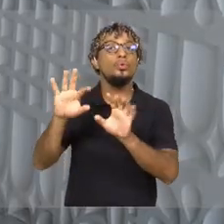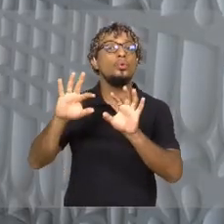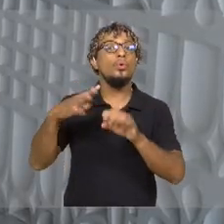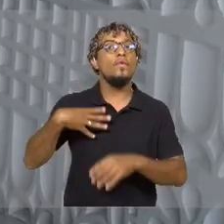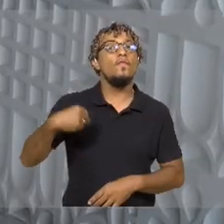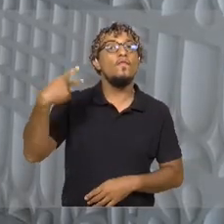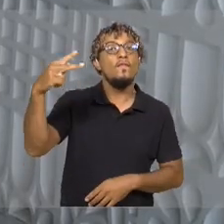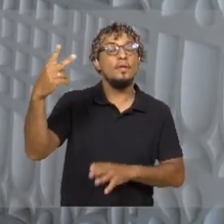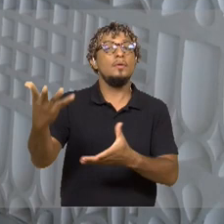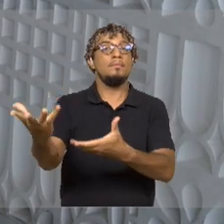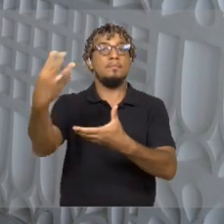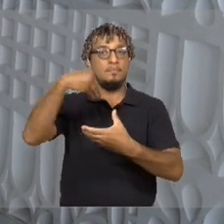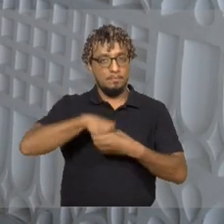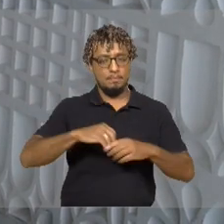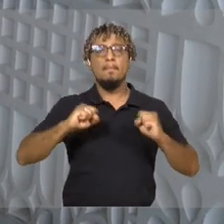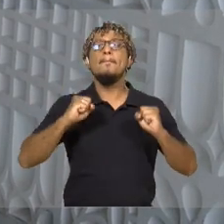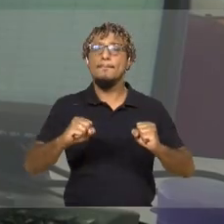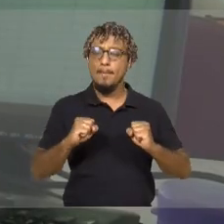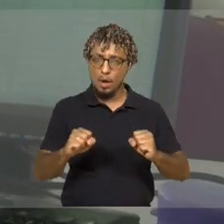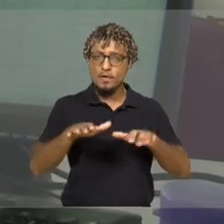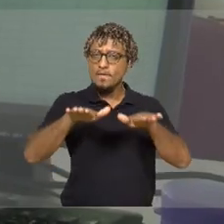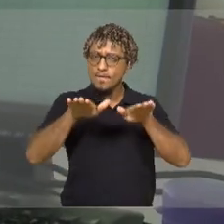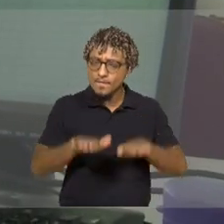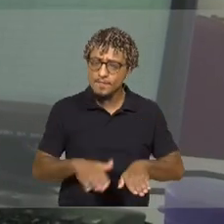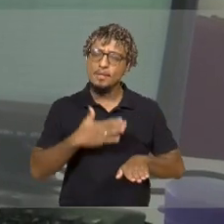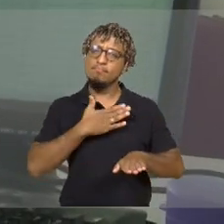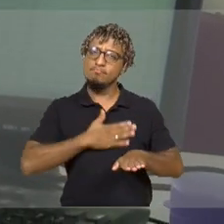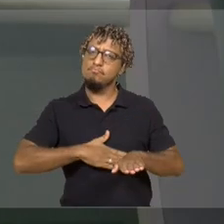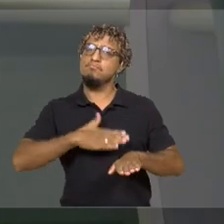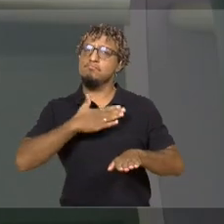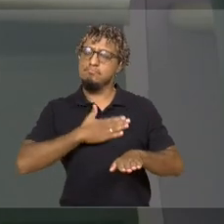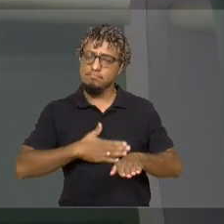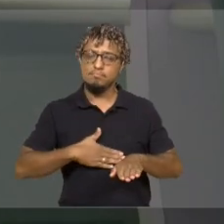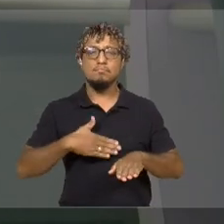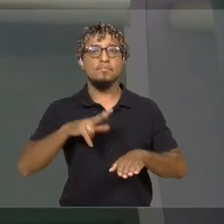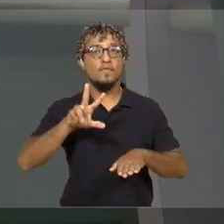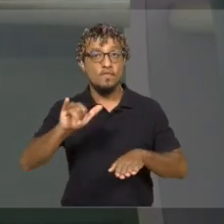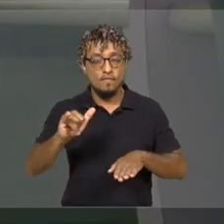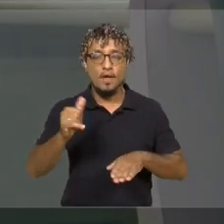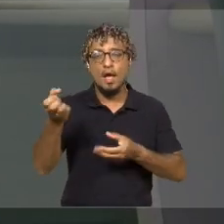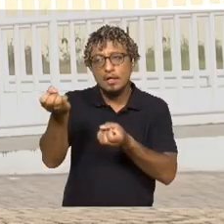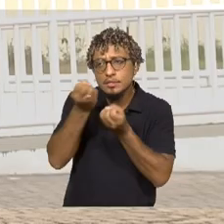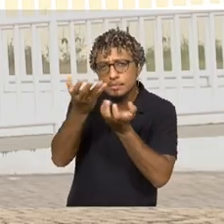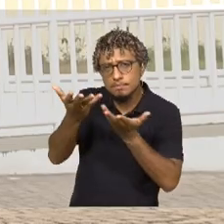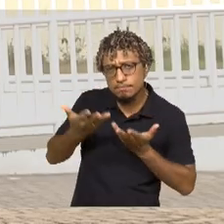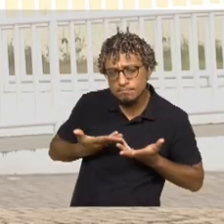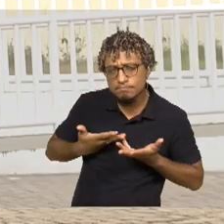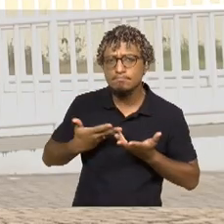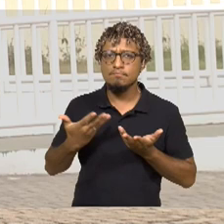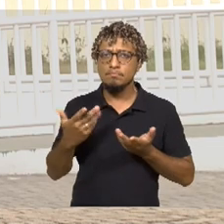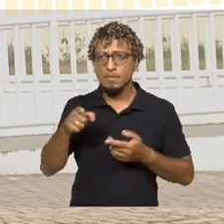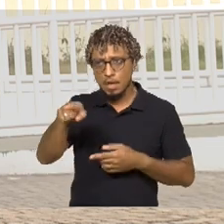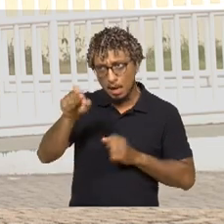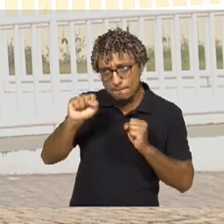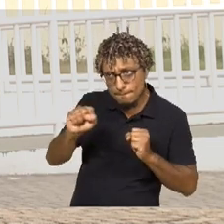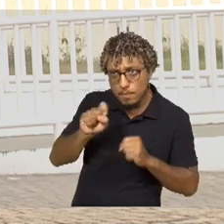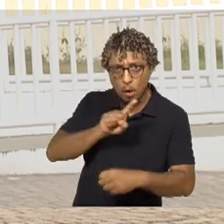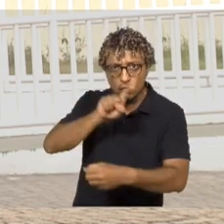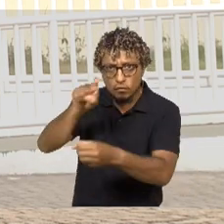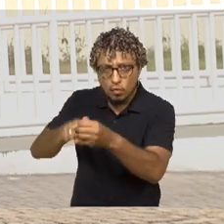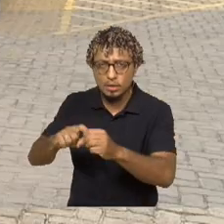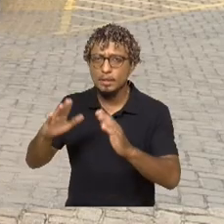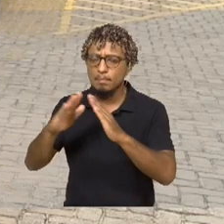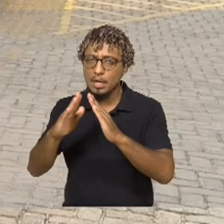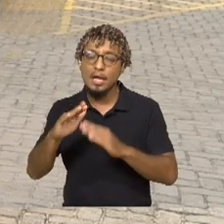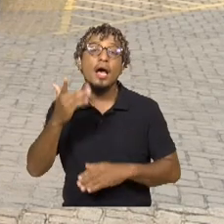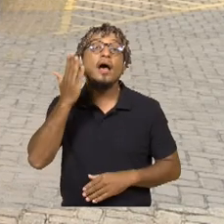podem ficar alojadas aqui conosco. E aí, ela vai dizer se ela pode retornar para o lar.